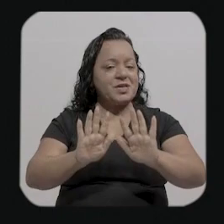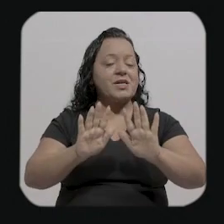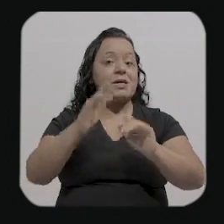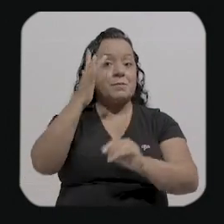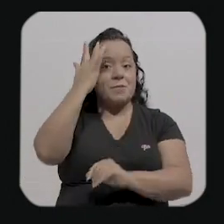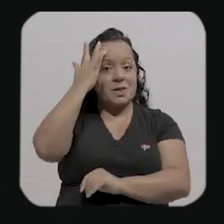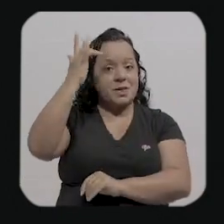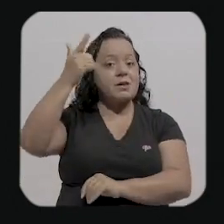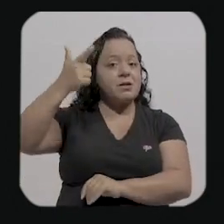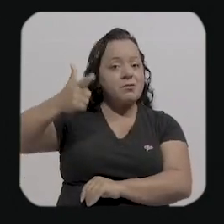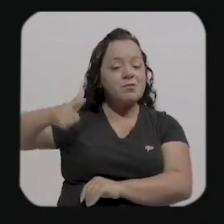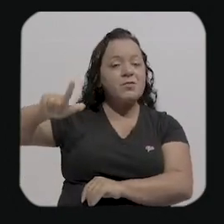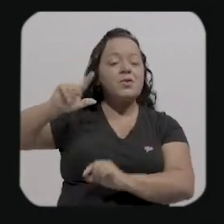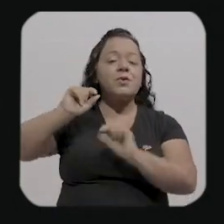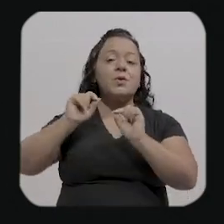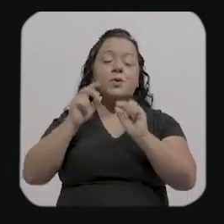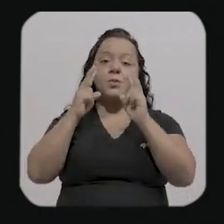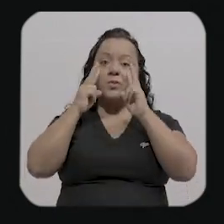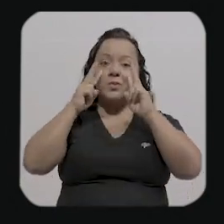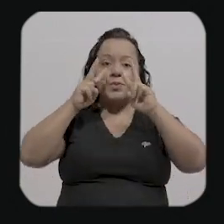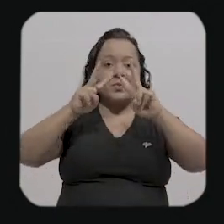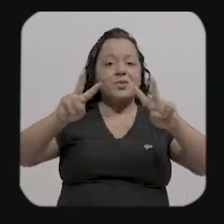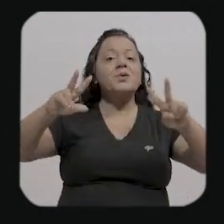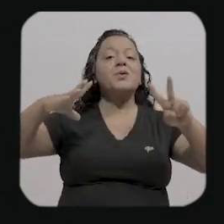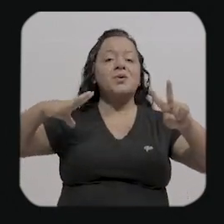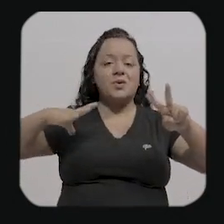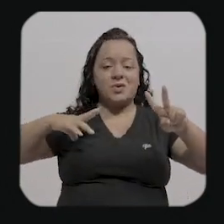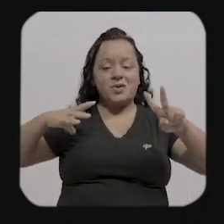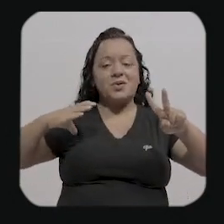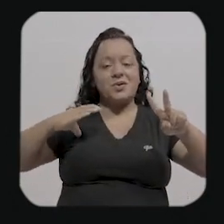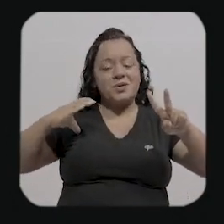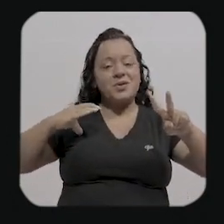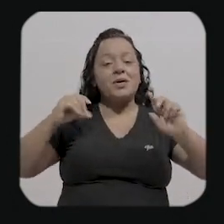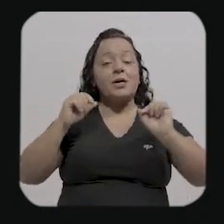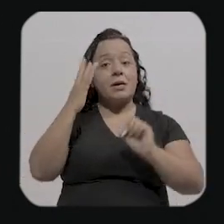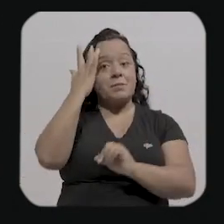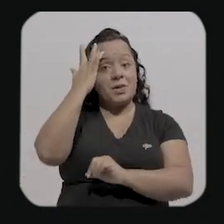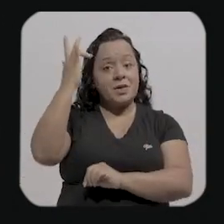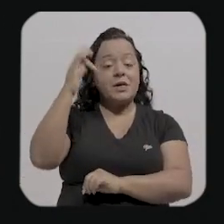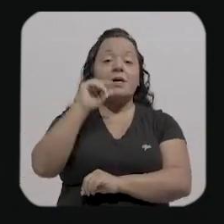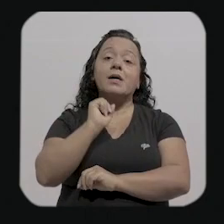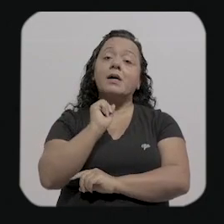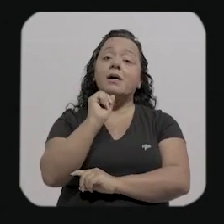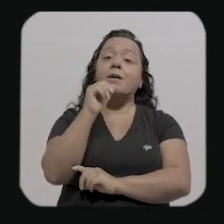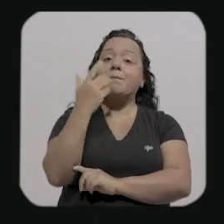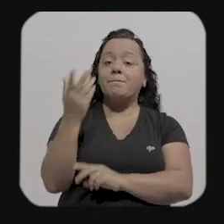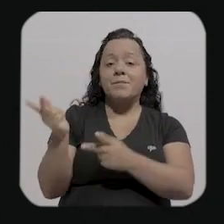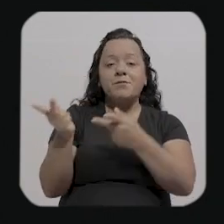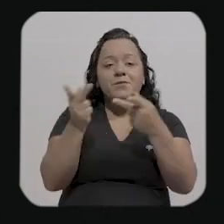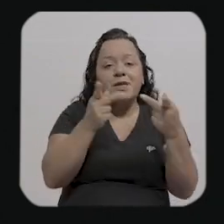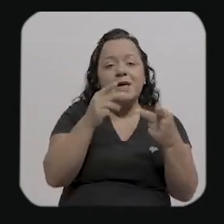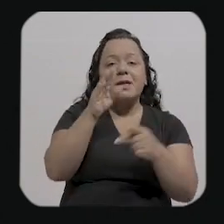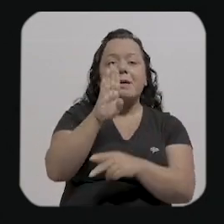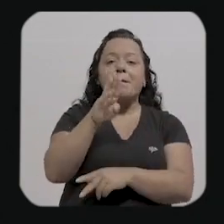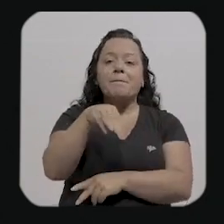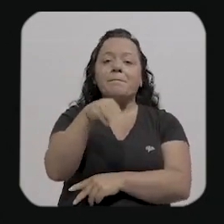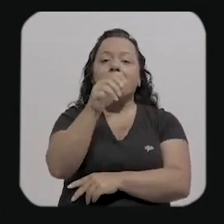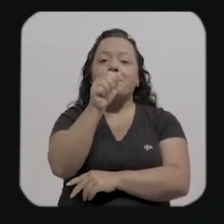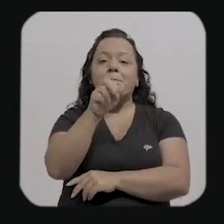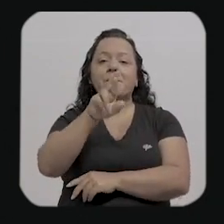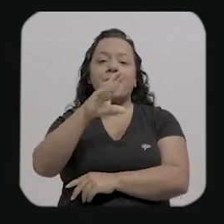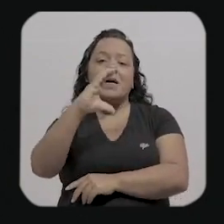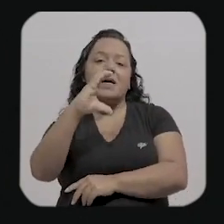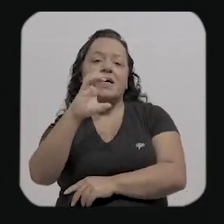é Marcela Bonfim trazendo música poesia fotografia e o olhar dela sobre o nosso